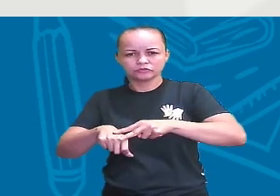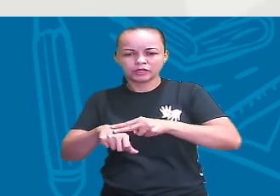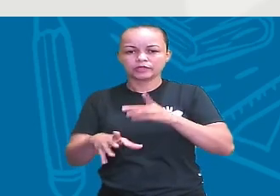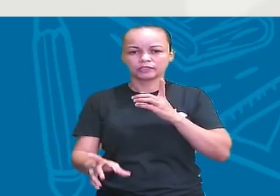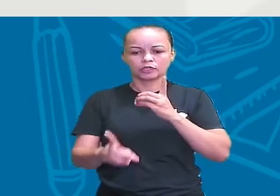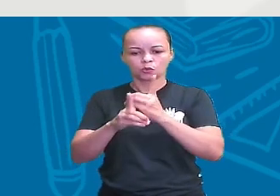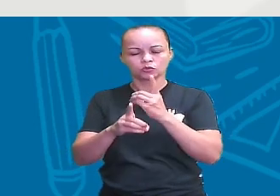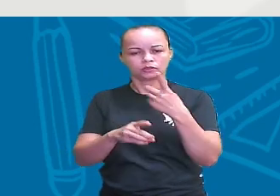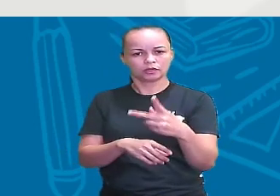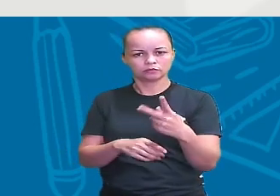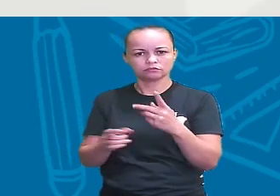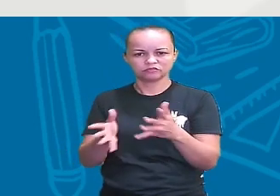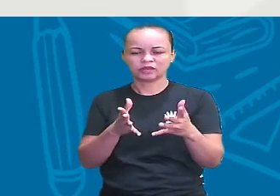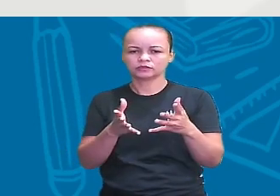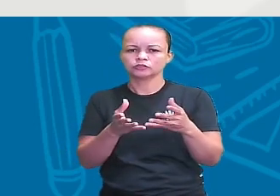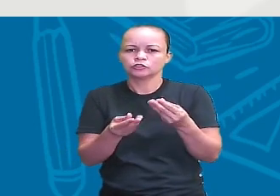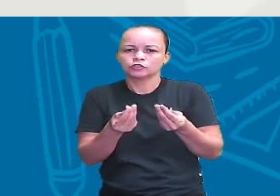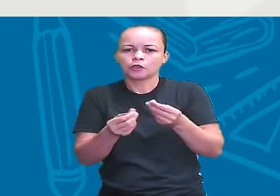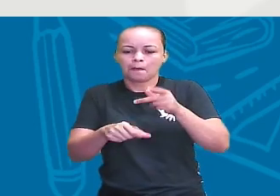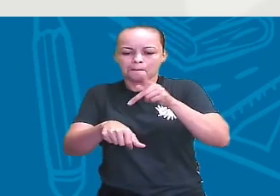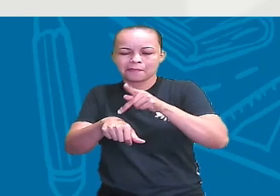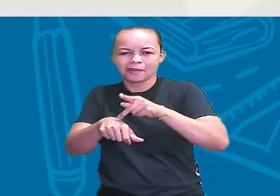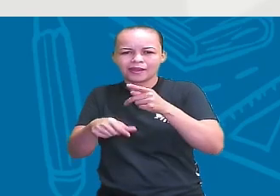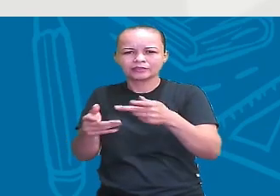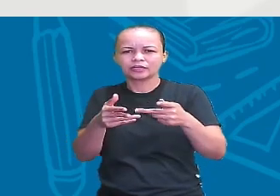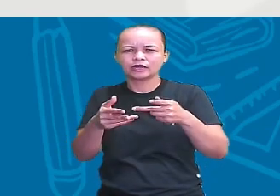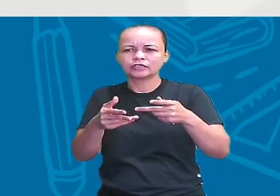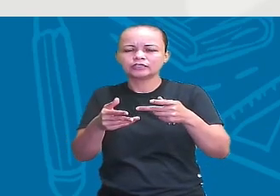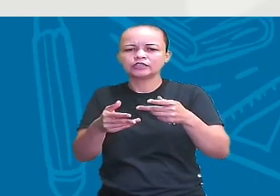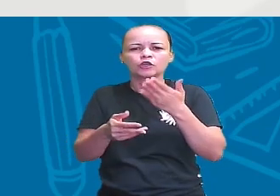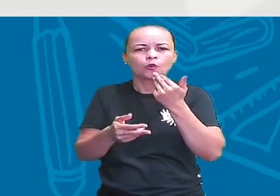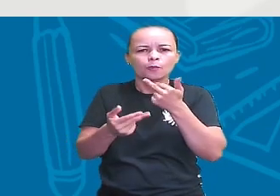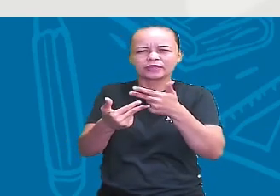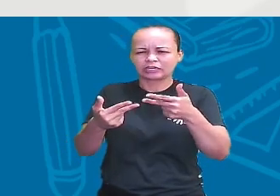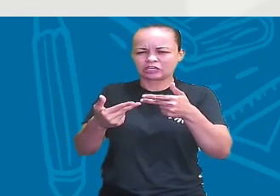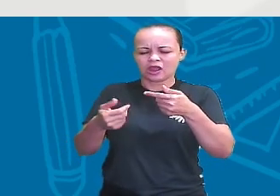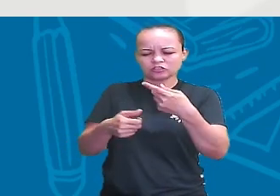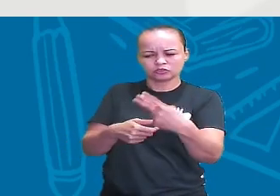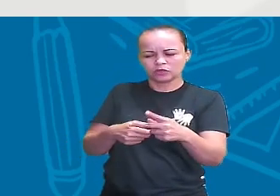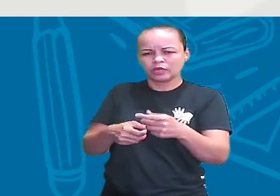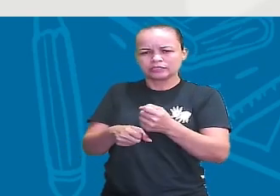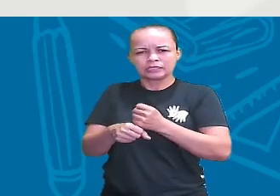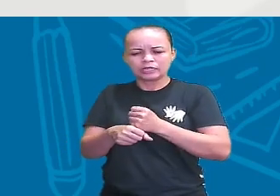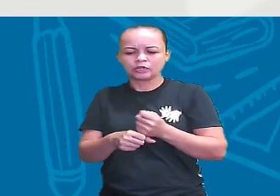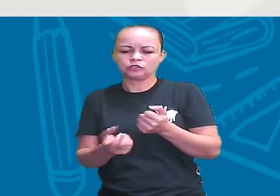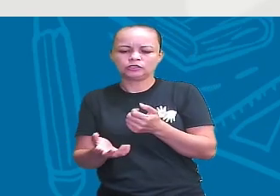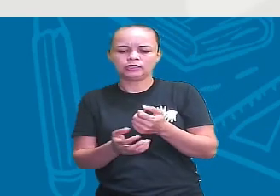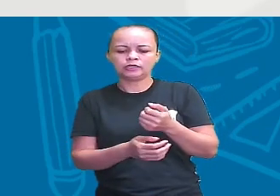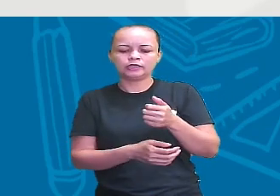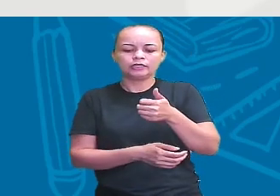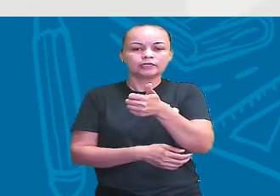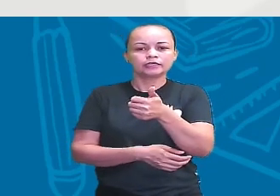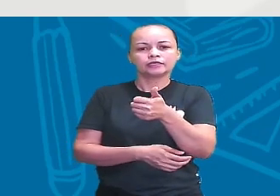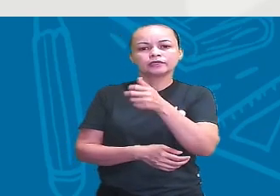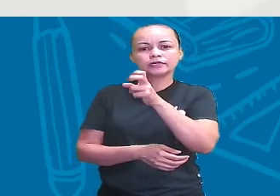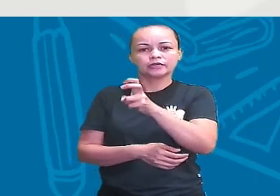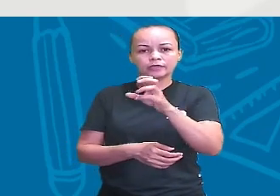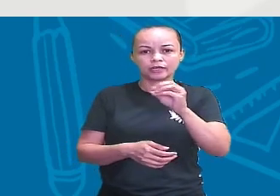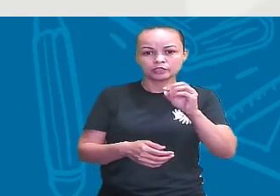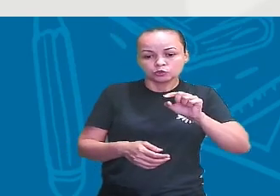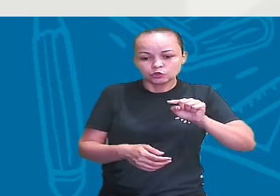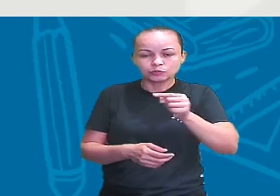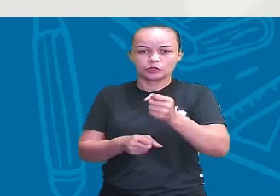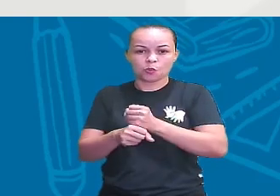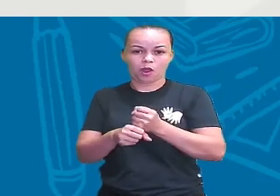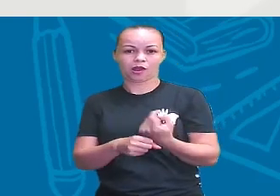também artefatos de pedras e restos de alimentos com cerca de 13 mil e 500 anos atrás, tá? Apontando que a